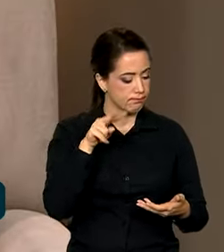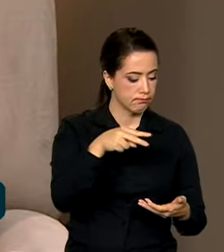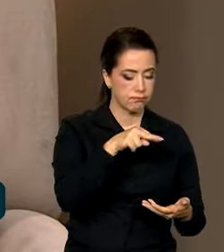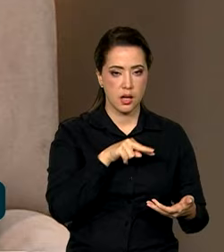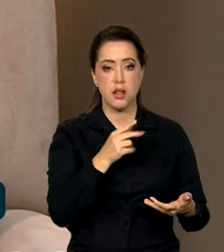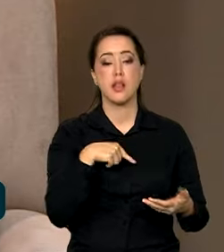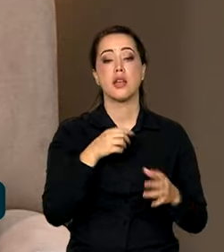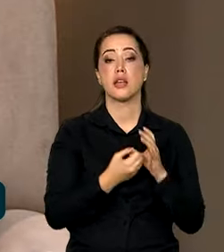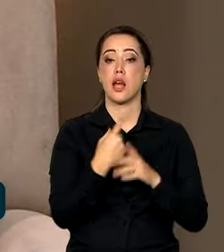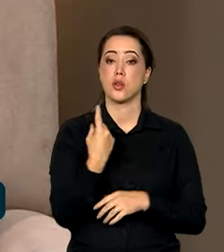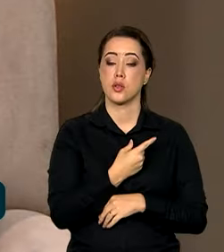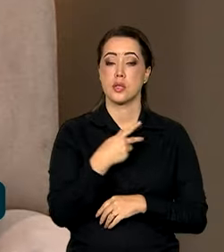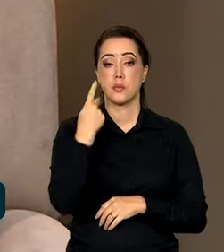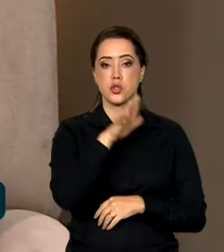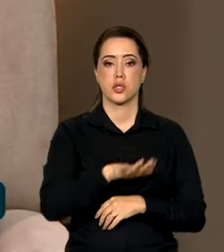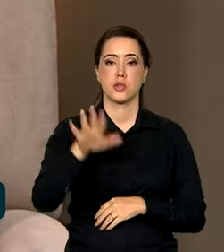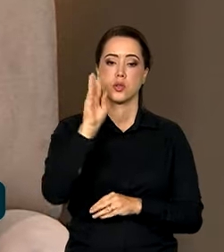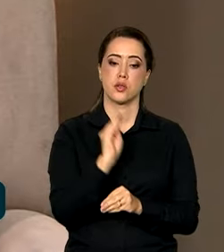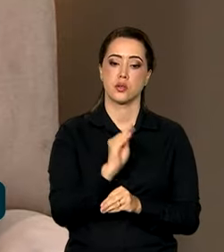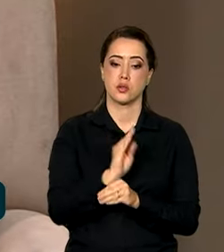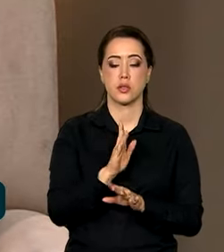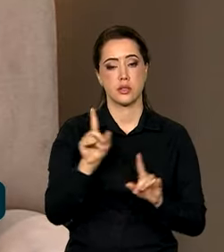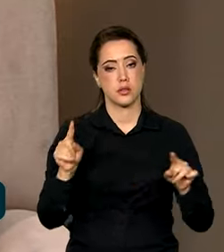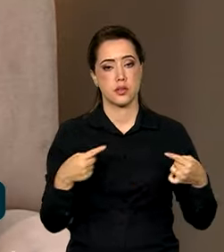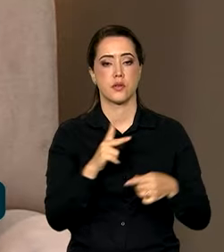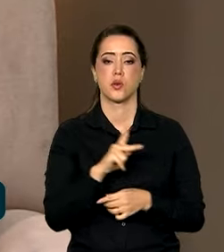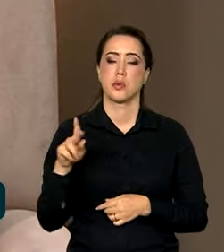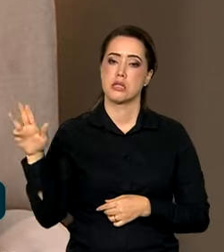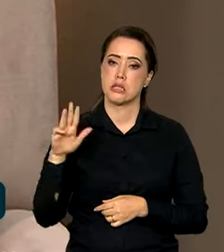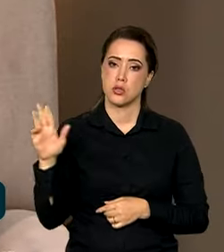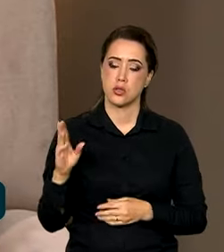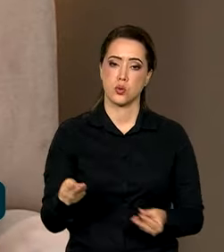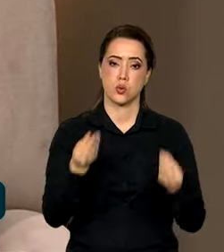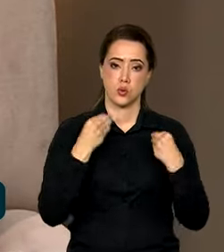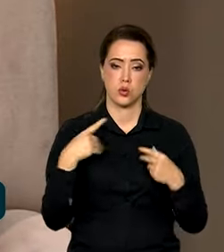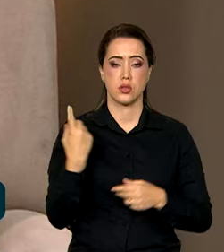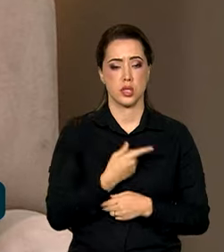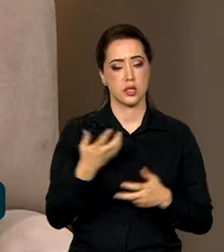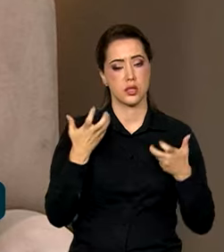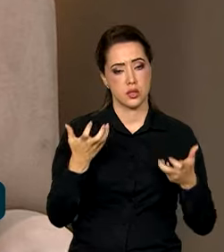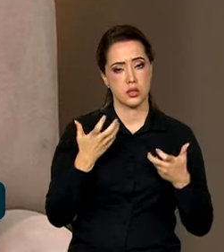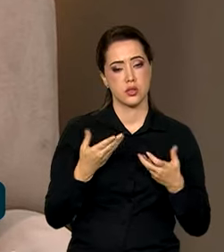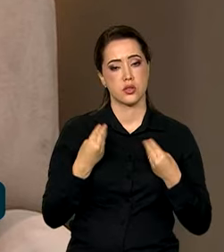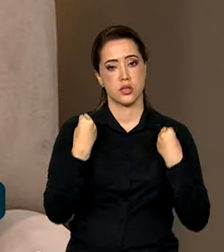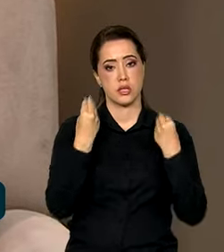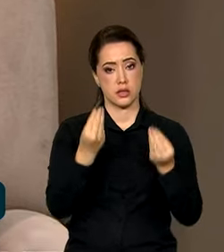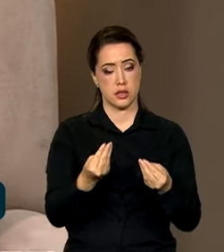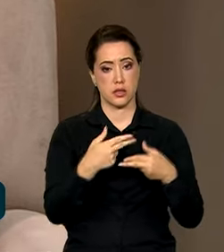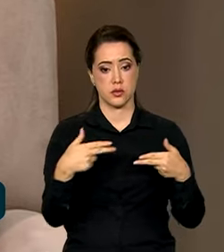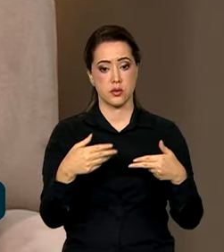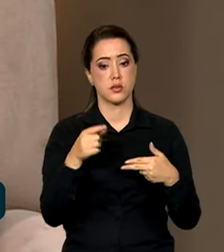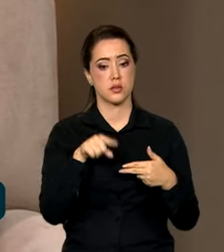nacional de cuidado. Esse foi um desafio que o presidente Lula colocou para a gente, e a gente está muito afim, de fato, entregar algo